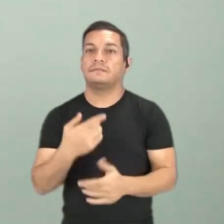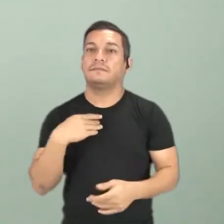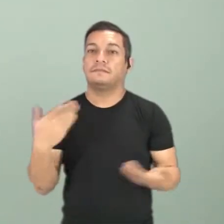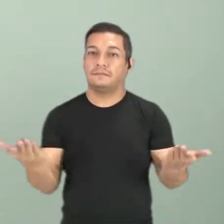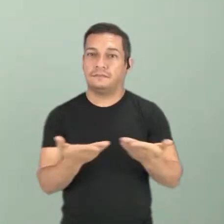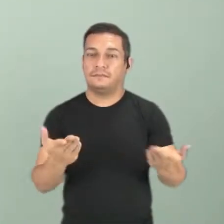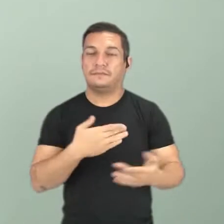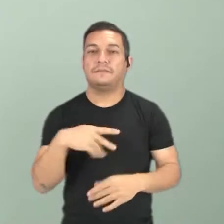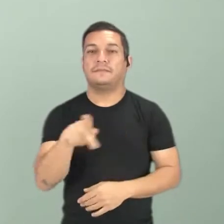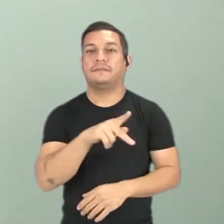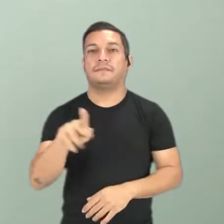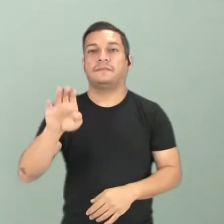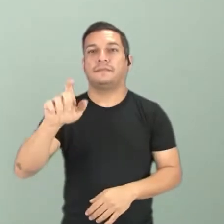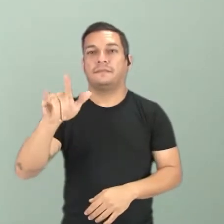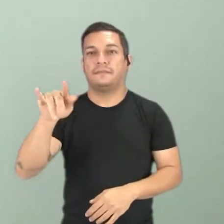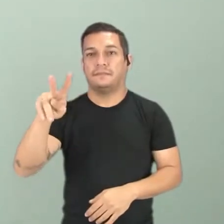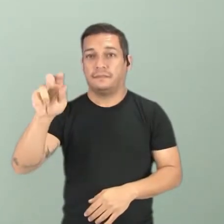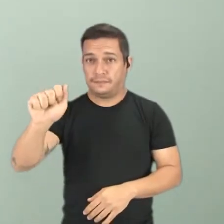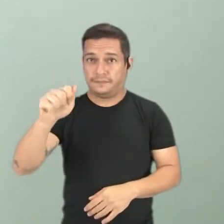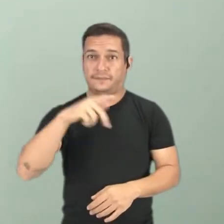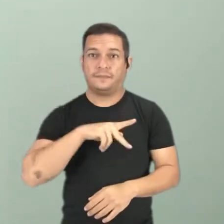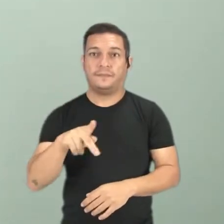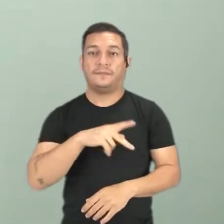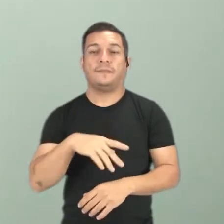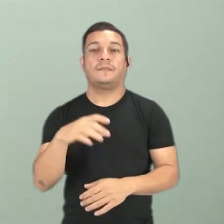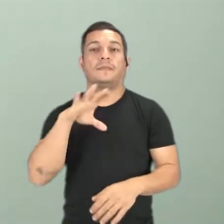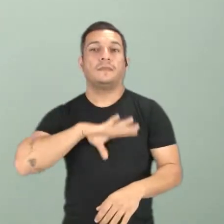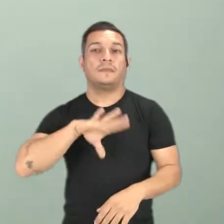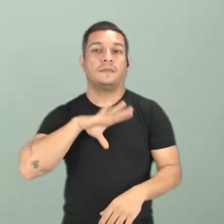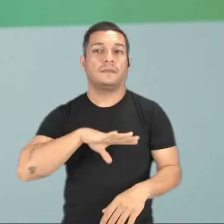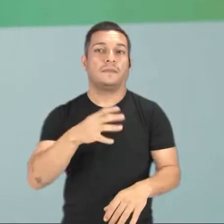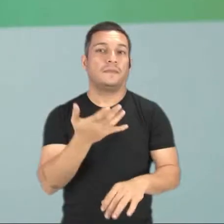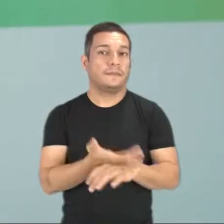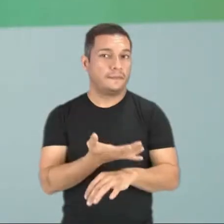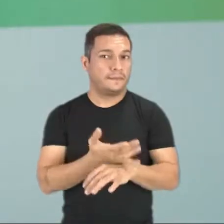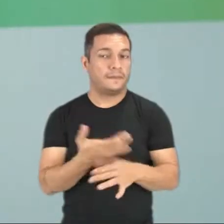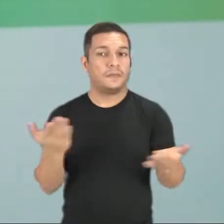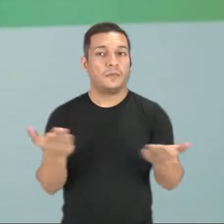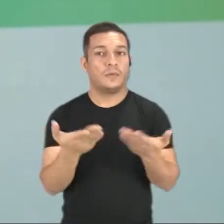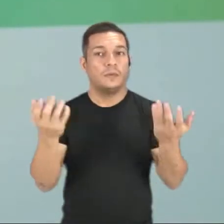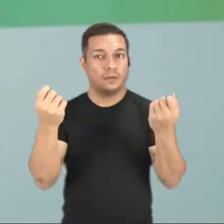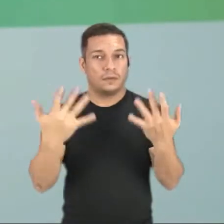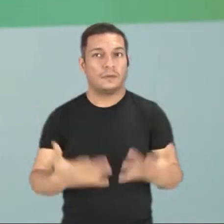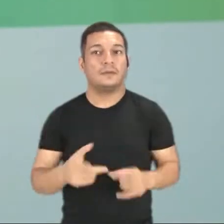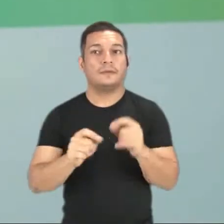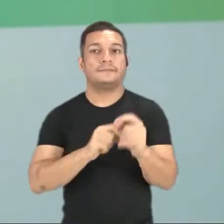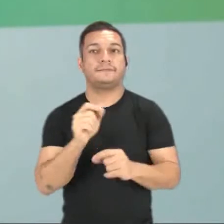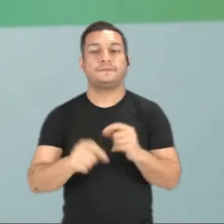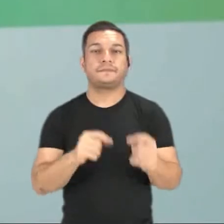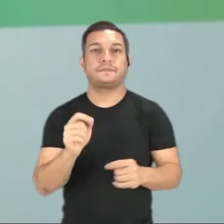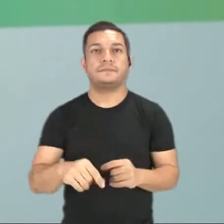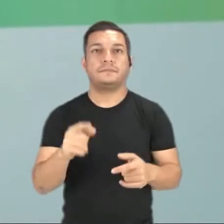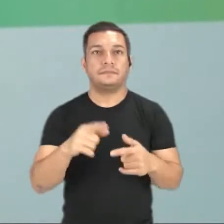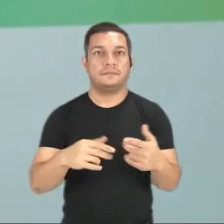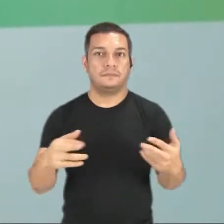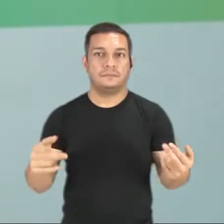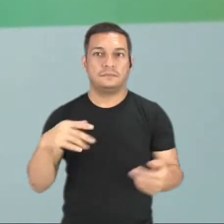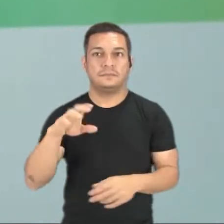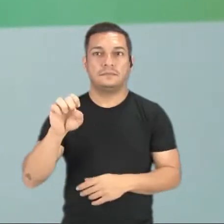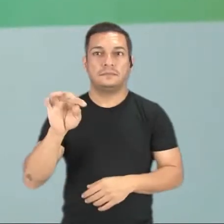hoje. Eu sou a professora Elívia Soares, professora de língua portuguesa. Hoje nós vamos falar sobre os recursos